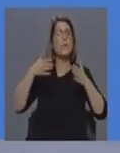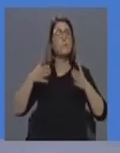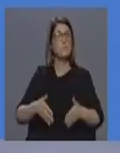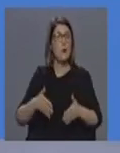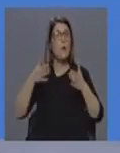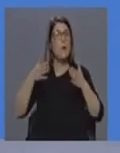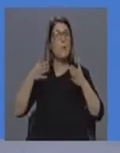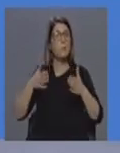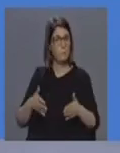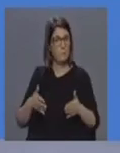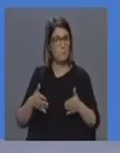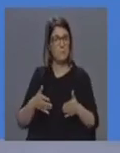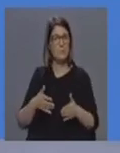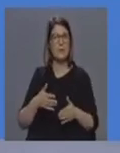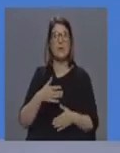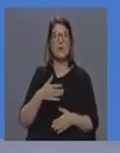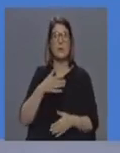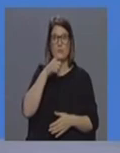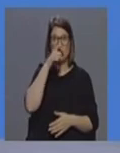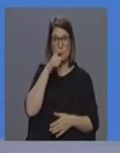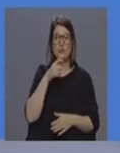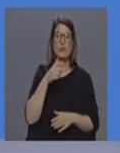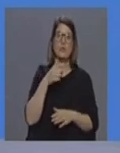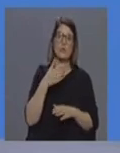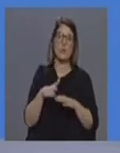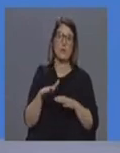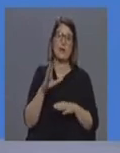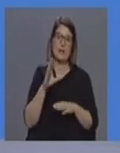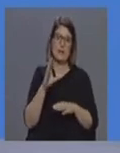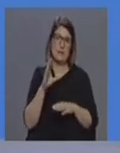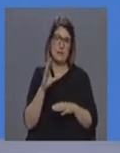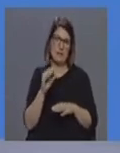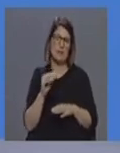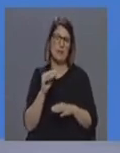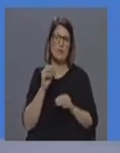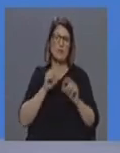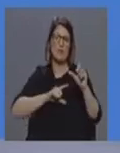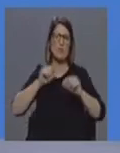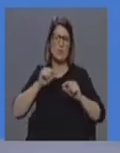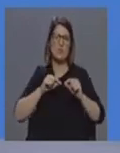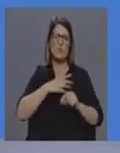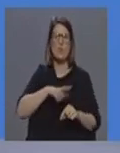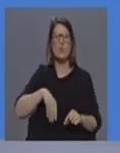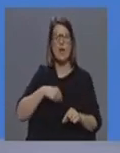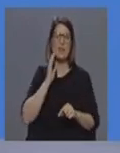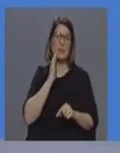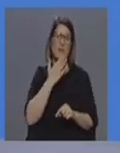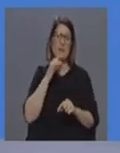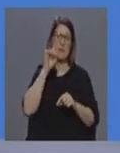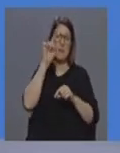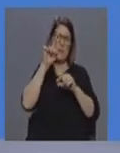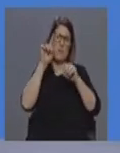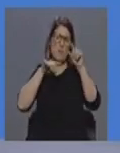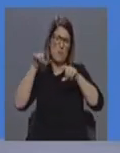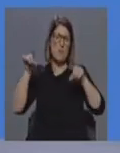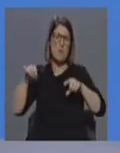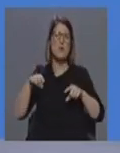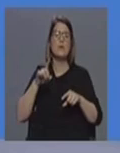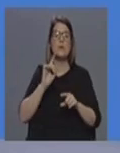os outros seja 10 e baseando-se nas estatísticas mundiais que variam país a país necessitarão de tratamento